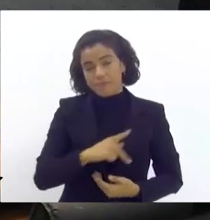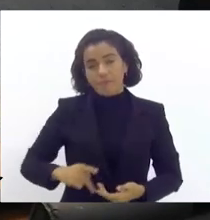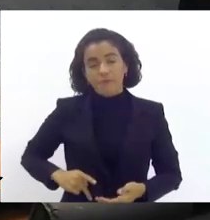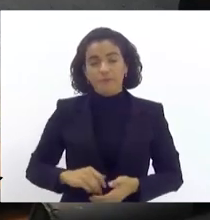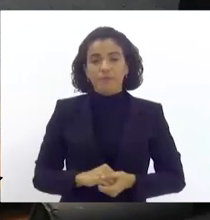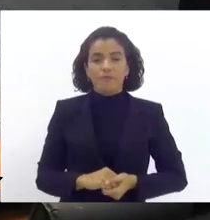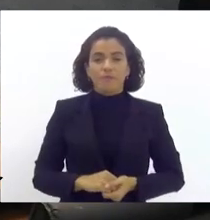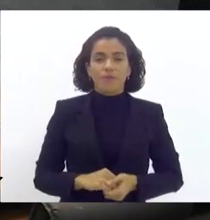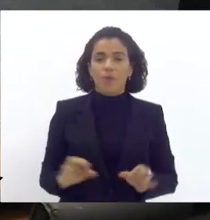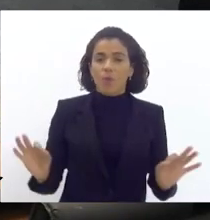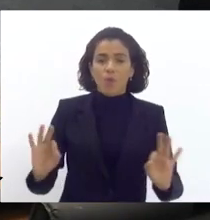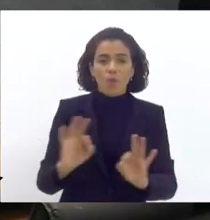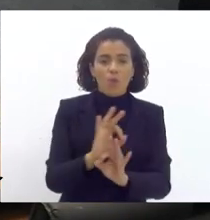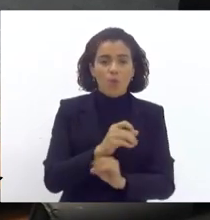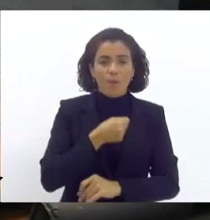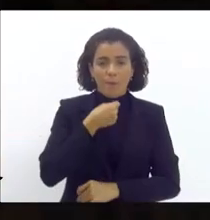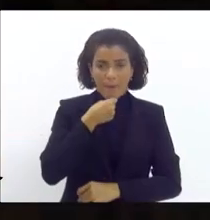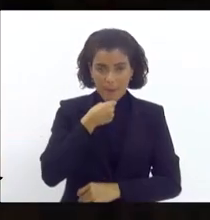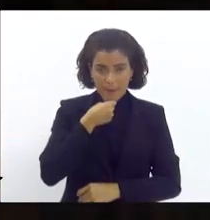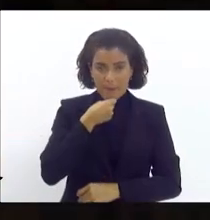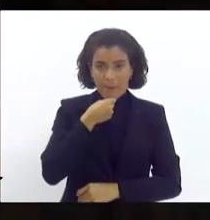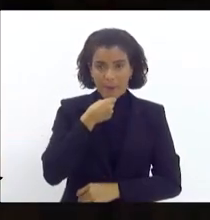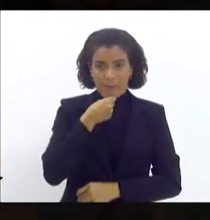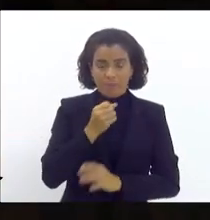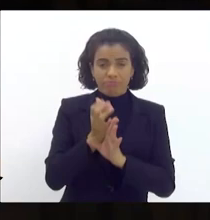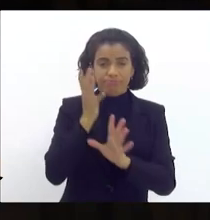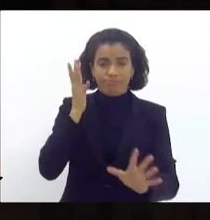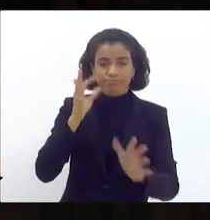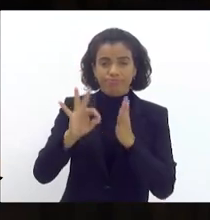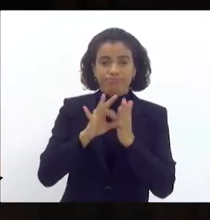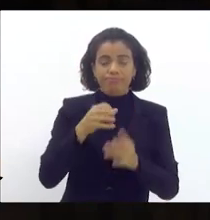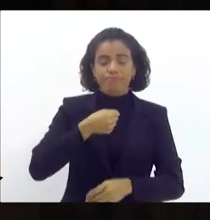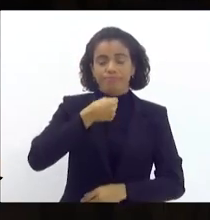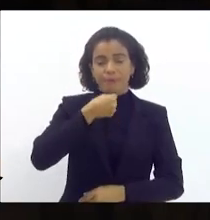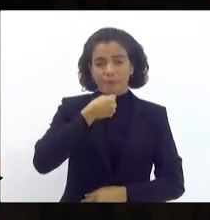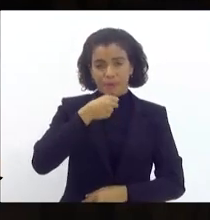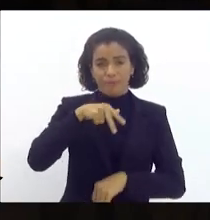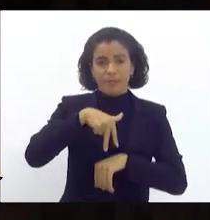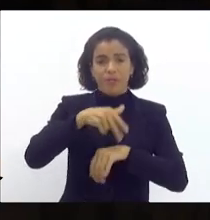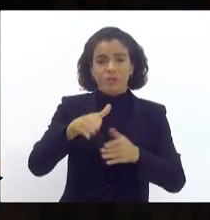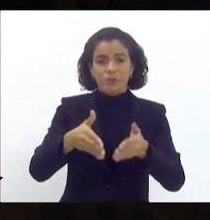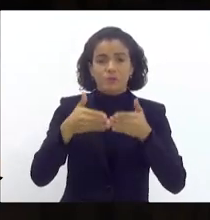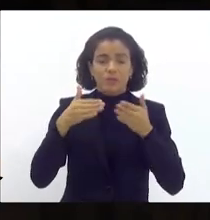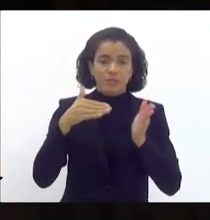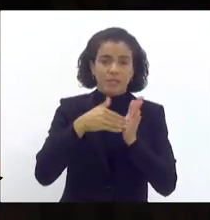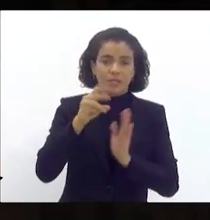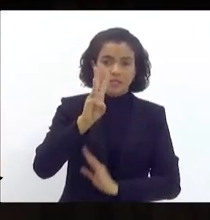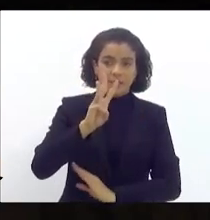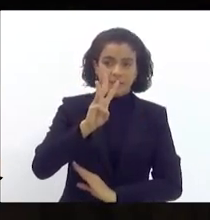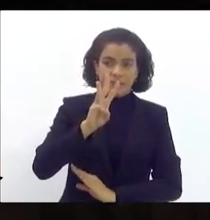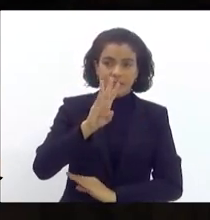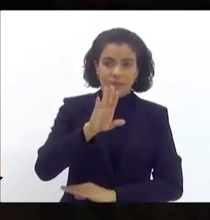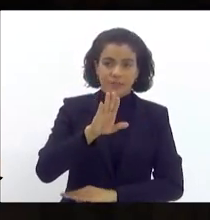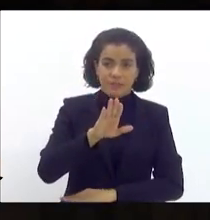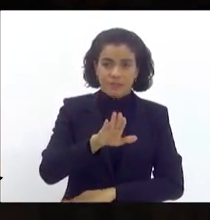Não havendo mais oradores inscritos, a presidência suspende os trabalhos até as 15 horas.